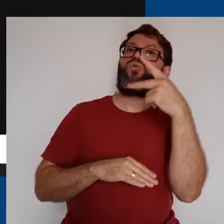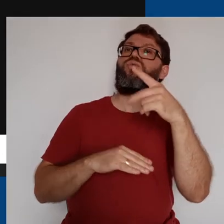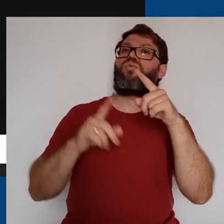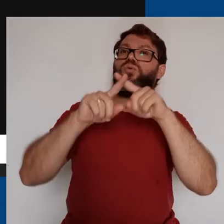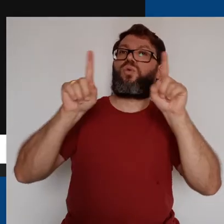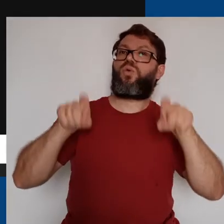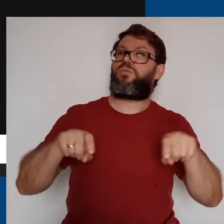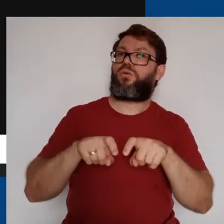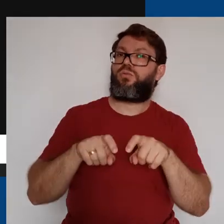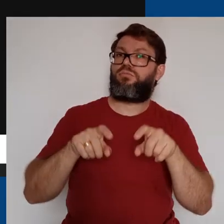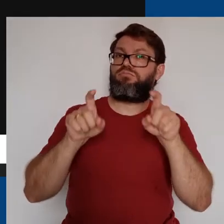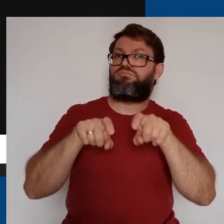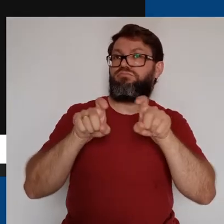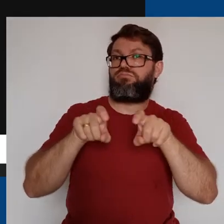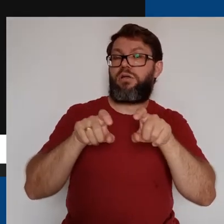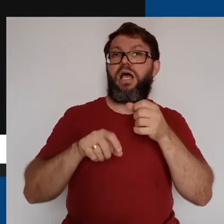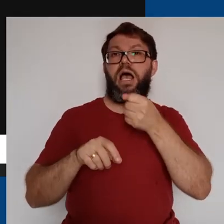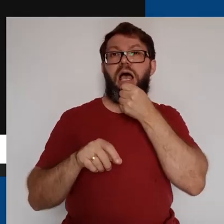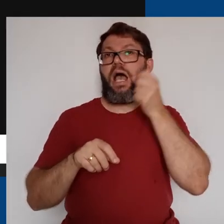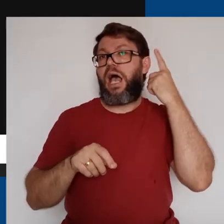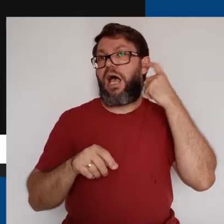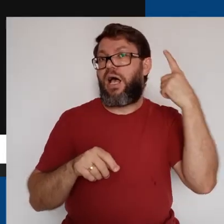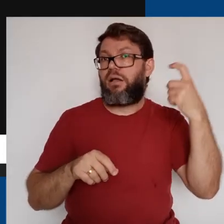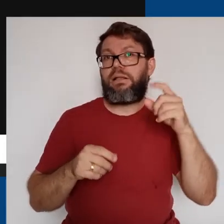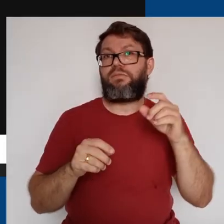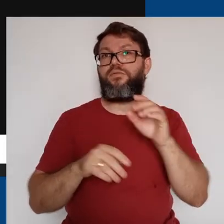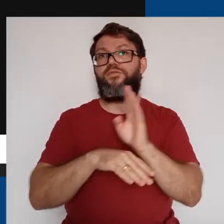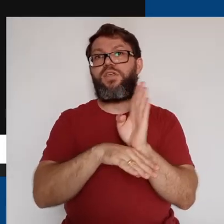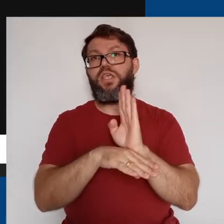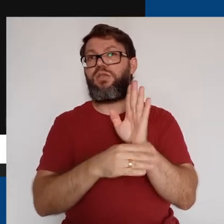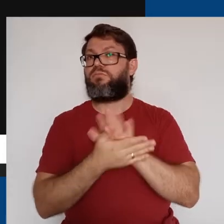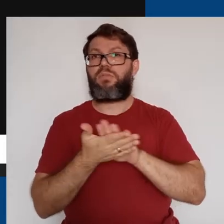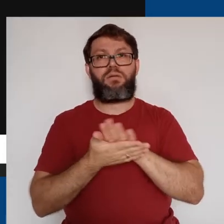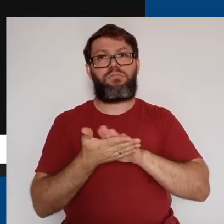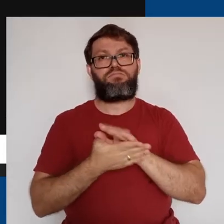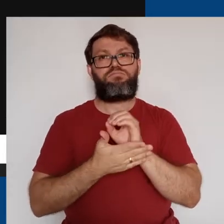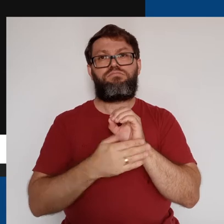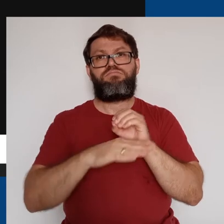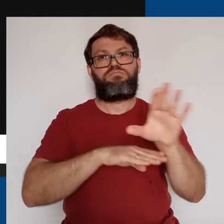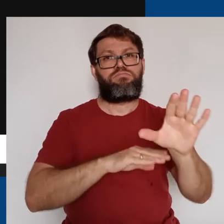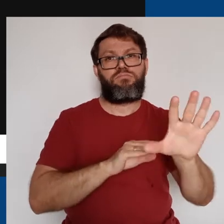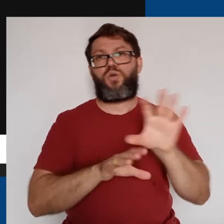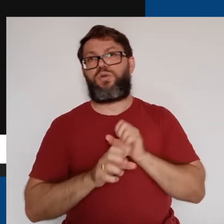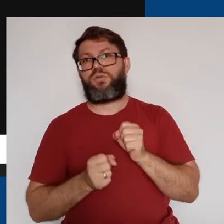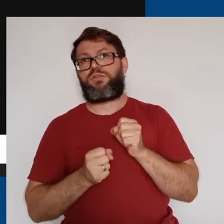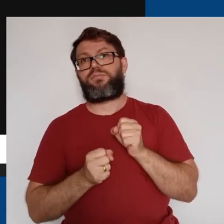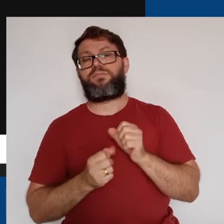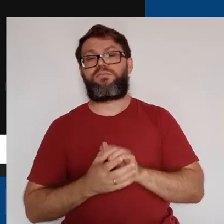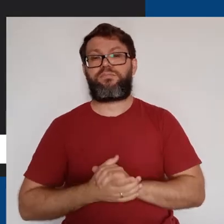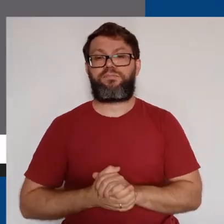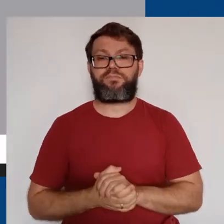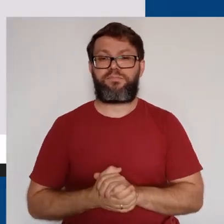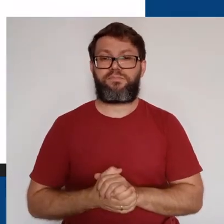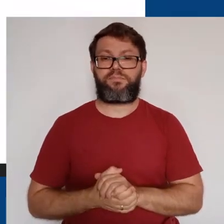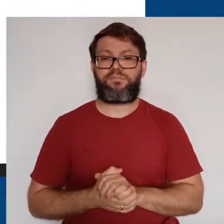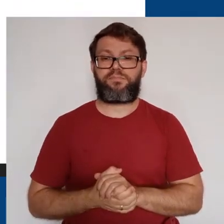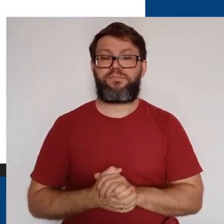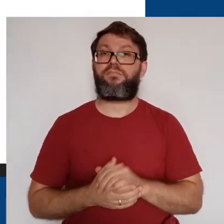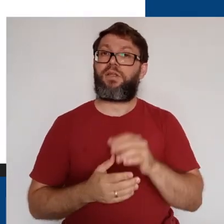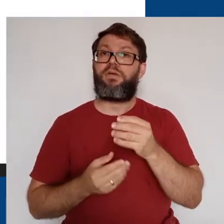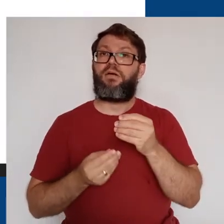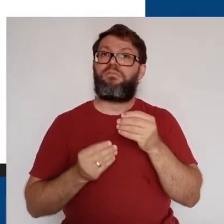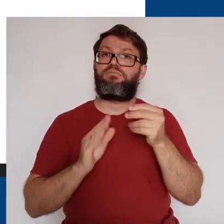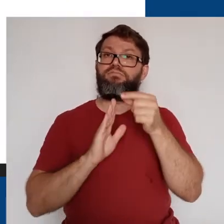reunião verão apenas a janela do seu computador. Nenhum áudio ou vídeo é enviado nem recebido. Para